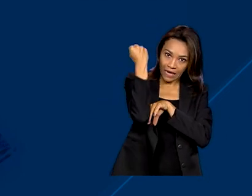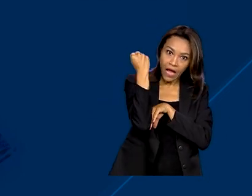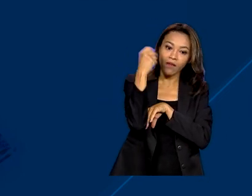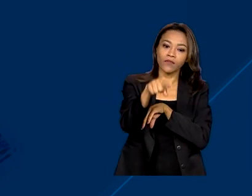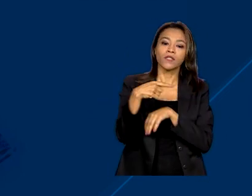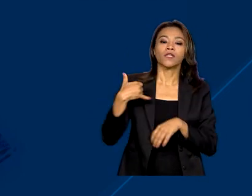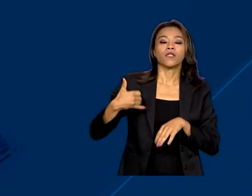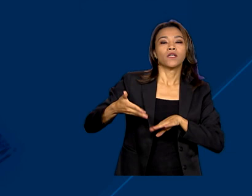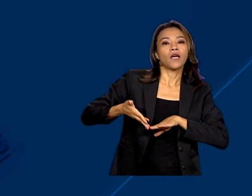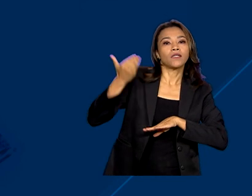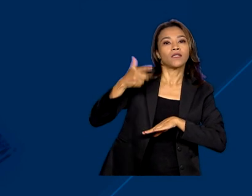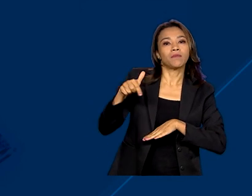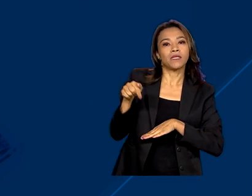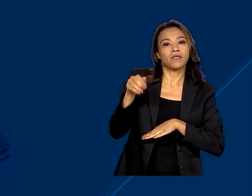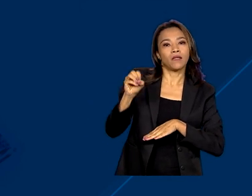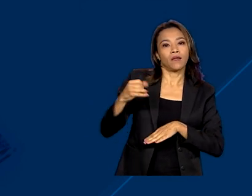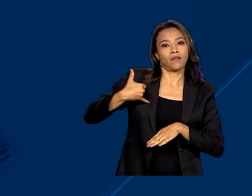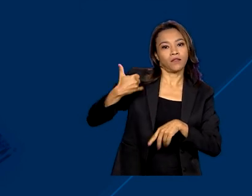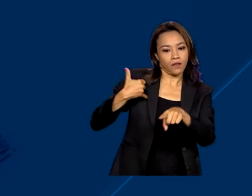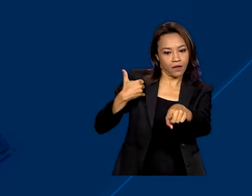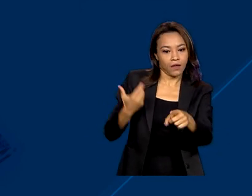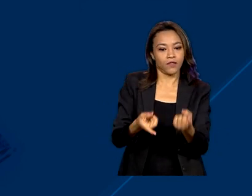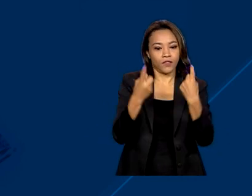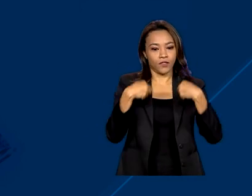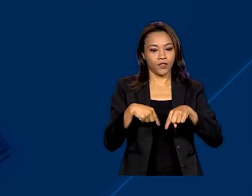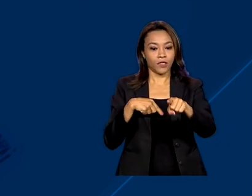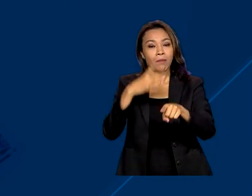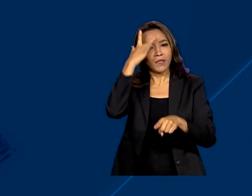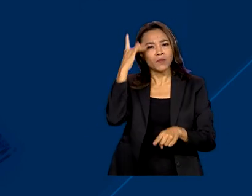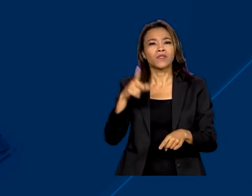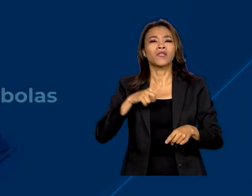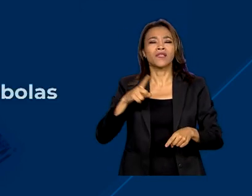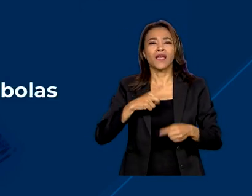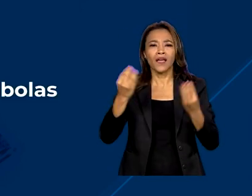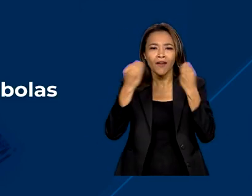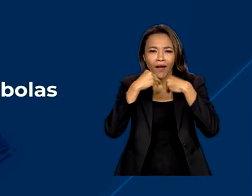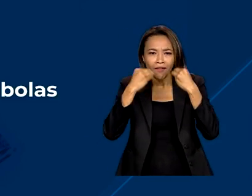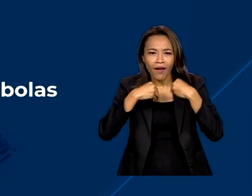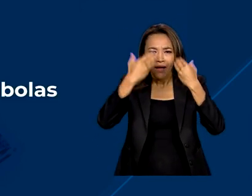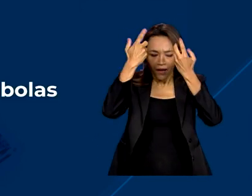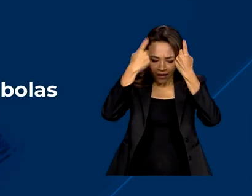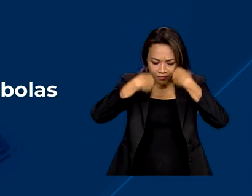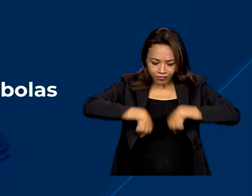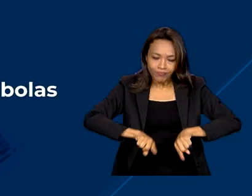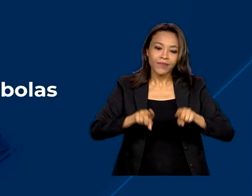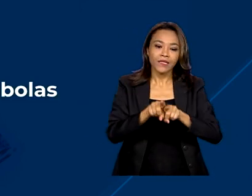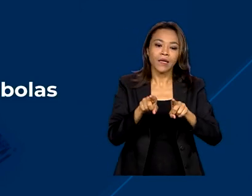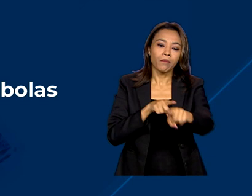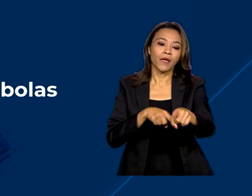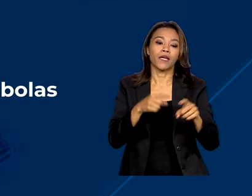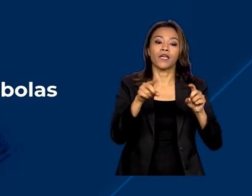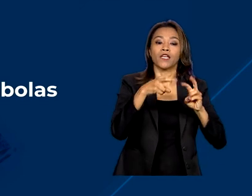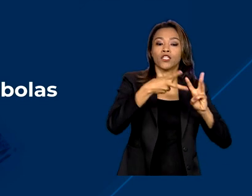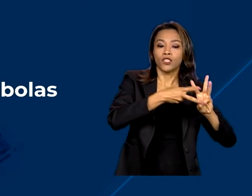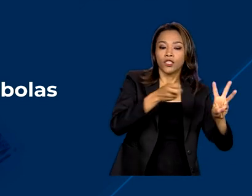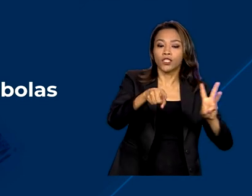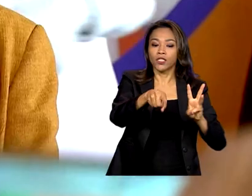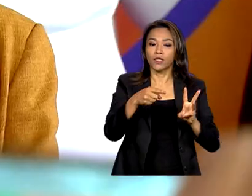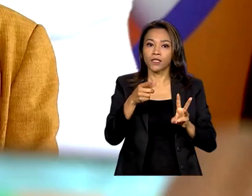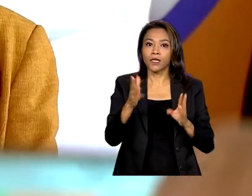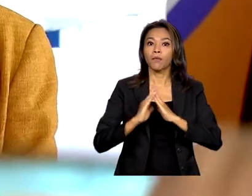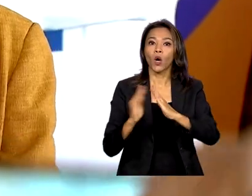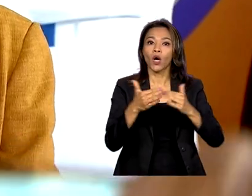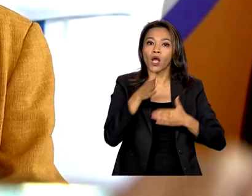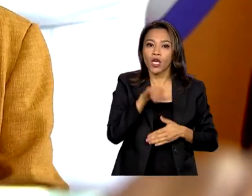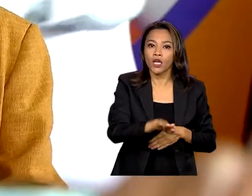Idosos acima de 70 anos, imunocomprometidos, comunidades indígenas, ribeirinhas e quilombolas.